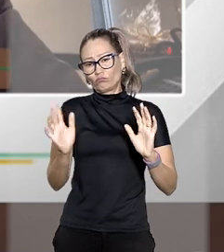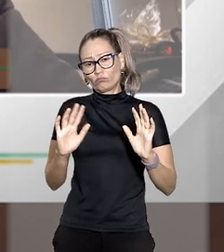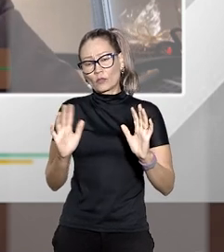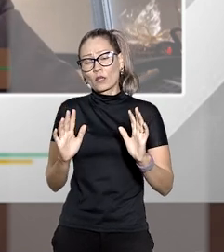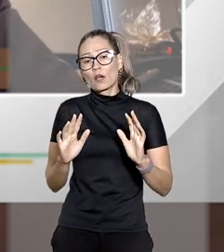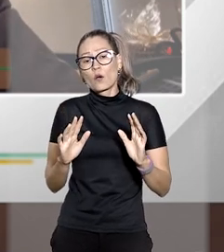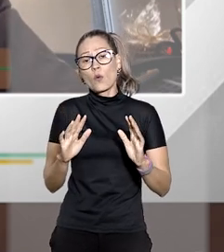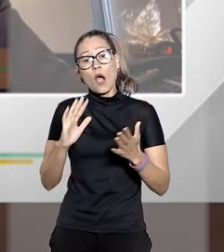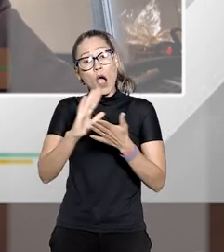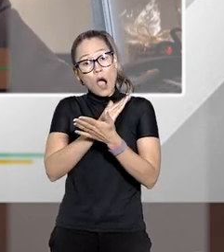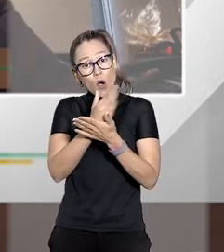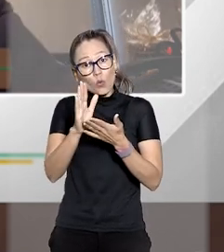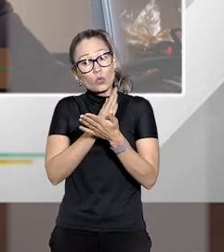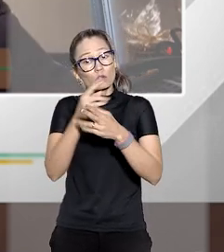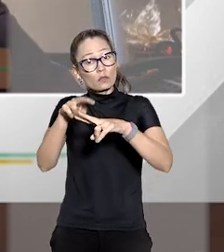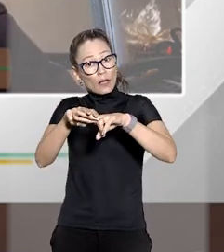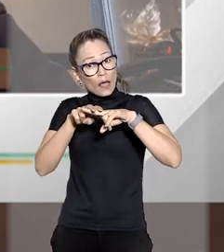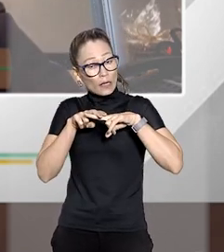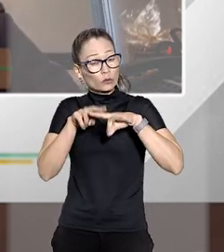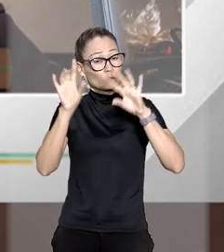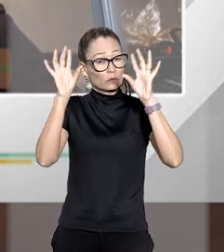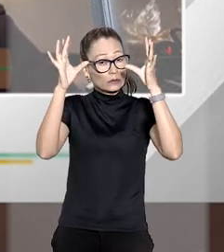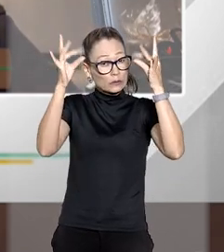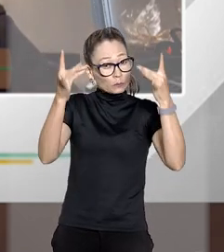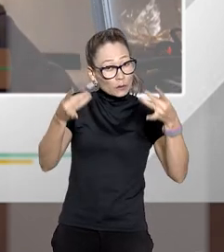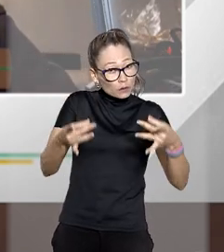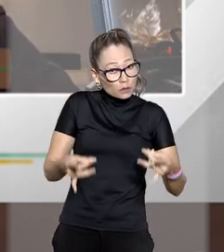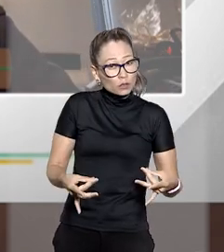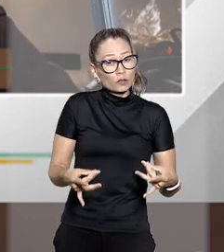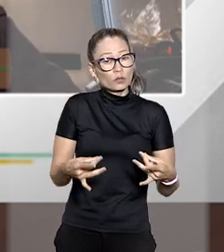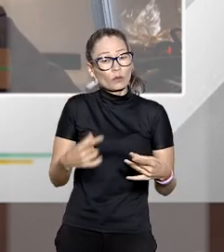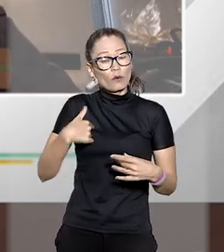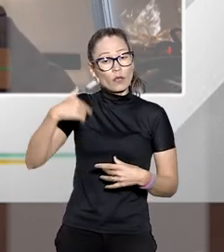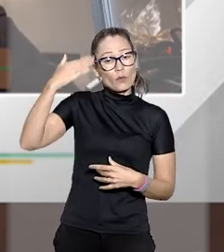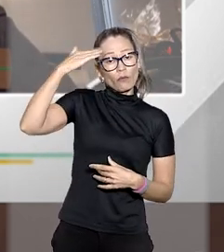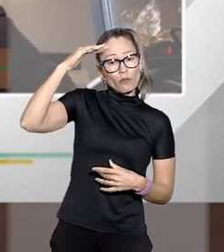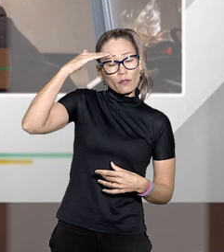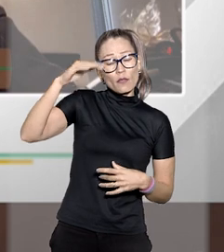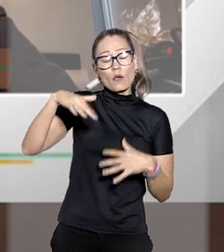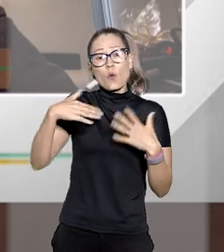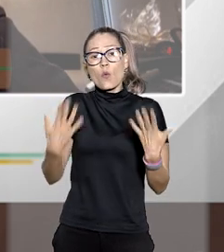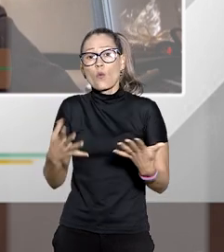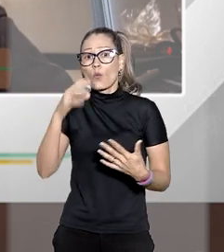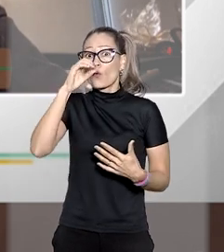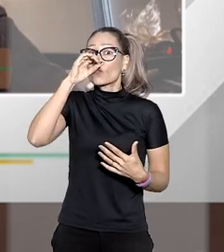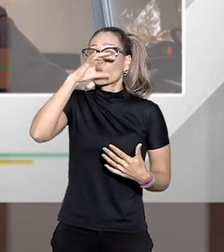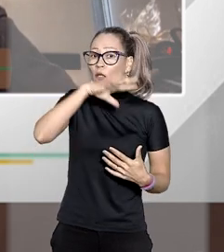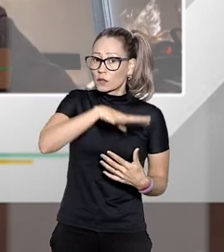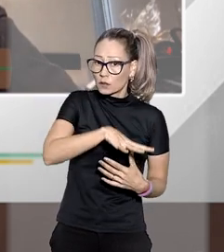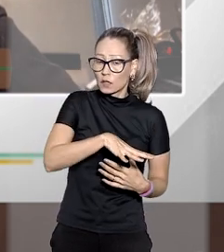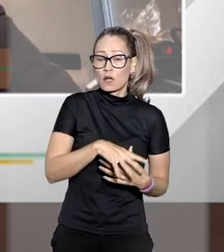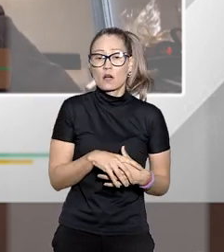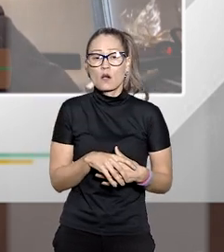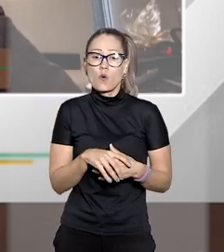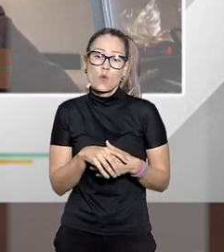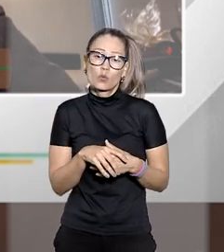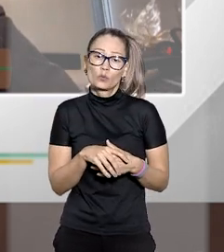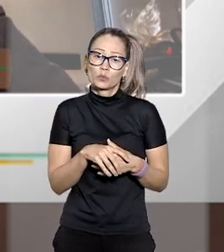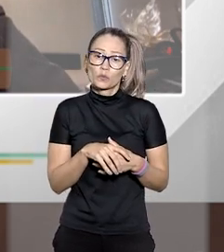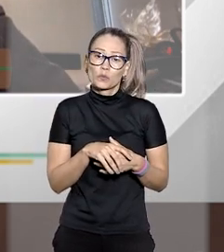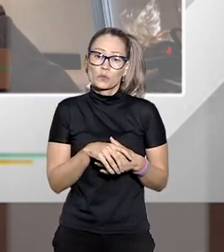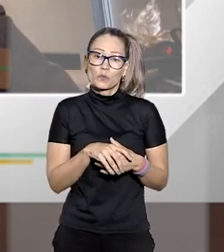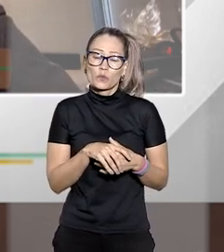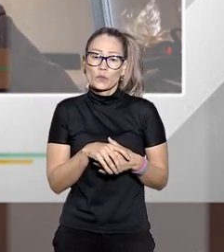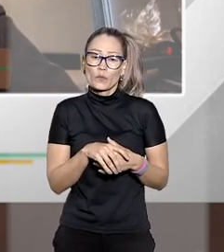naquele momento e naqueles casos específicos em que eu posso entender por uma violação de algum dispositivo